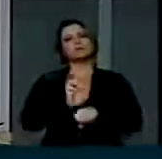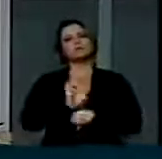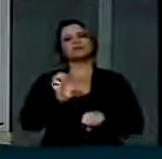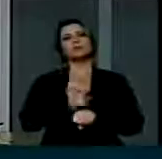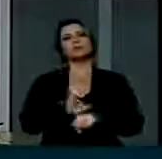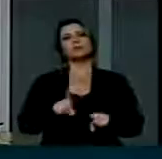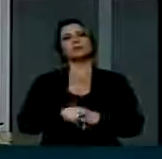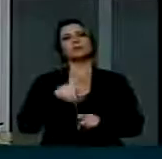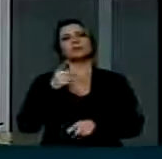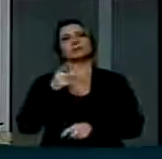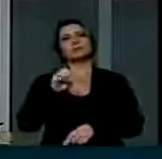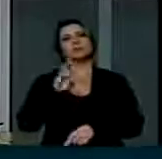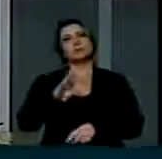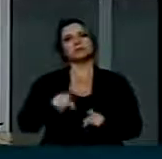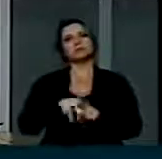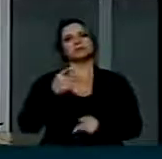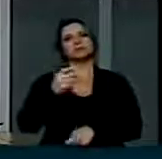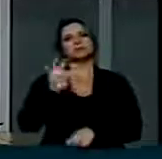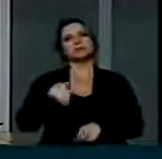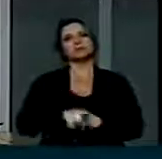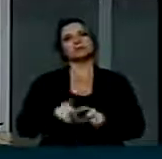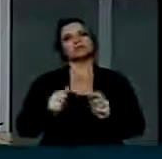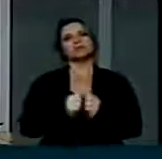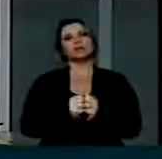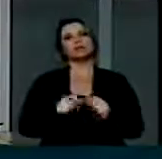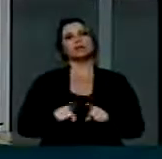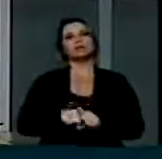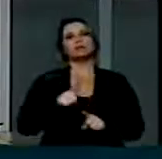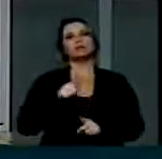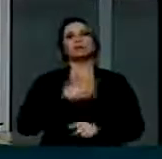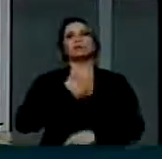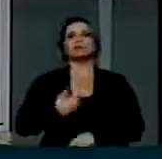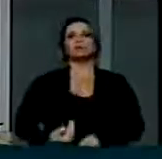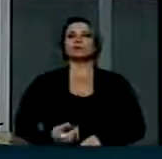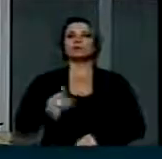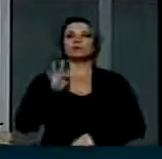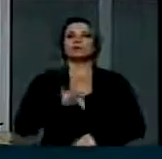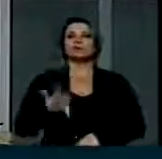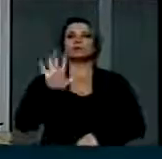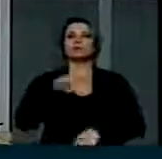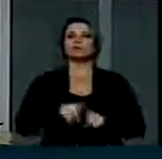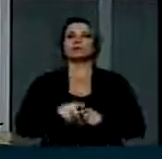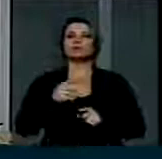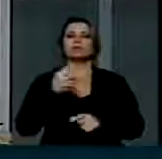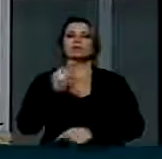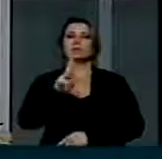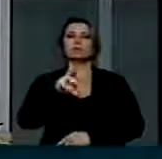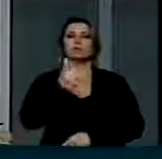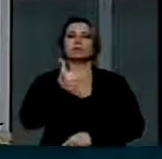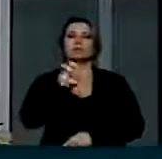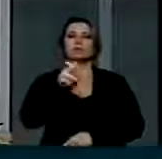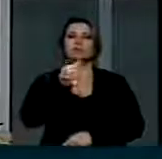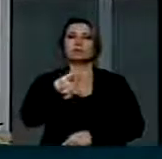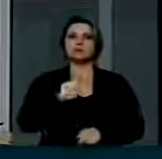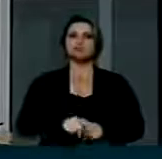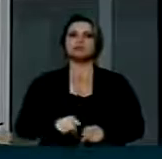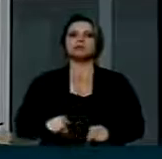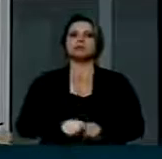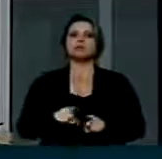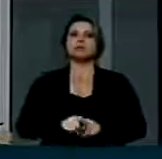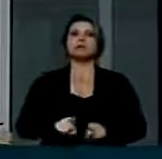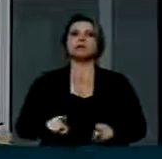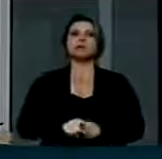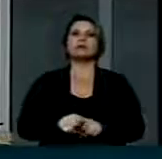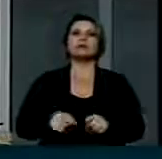governo do PSB e do PT, junto com o governo federal. A BR-156, paralisada